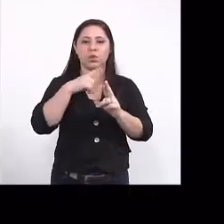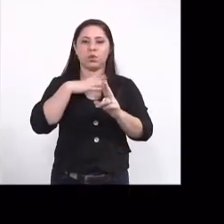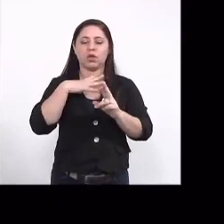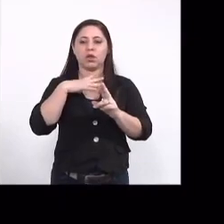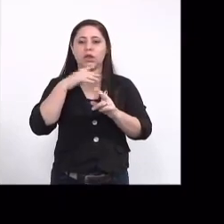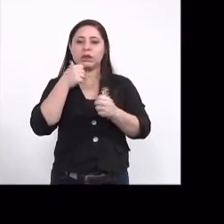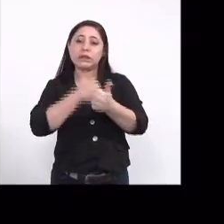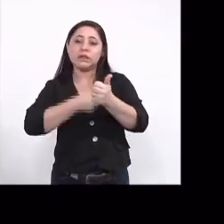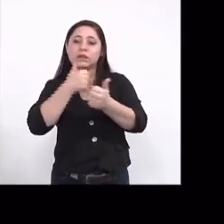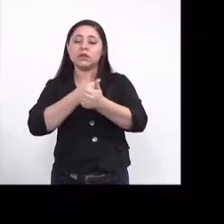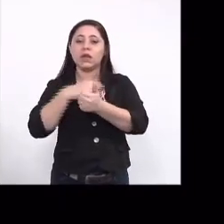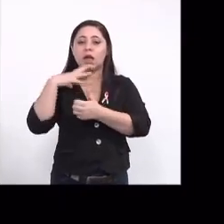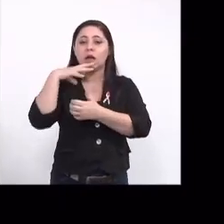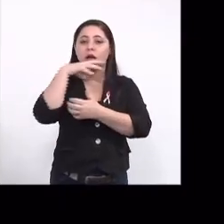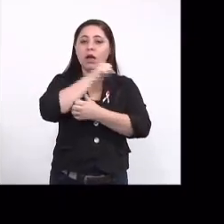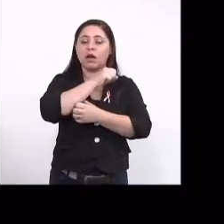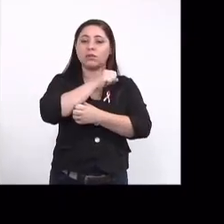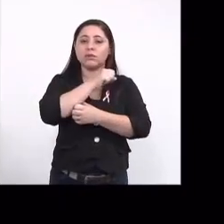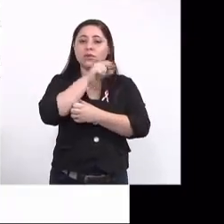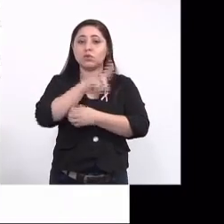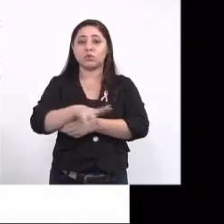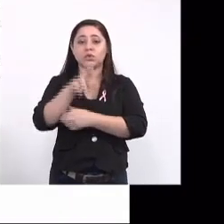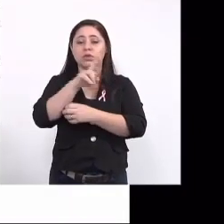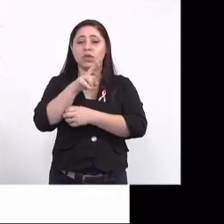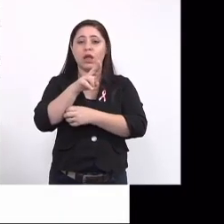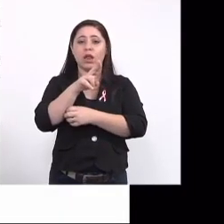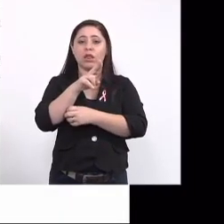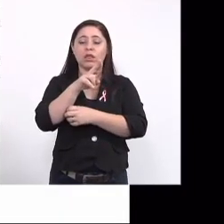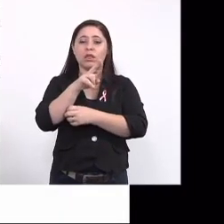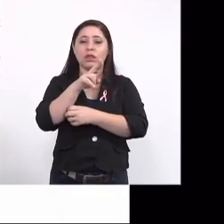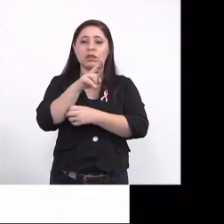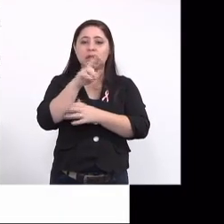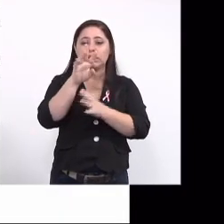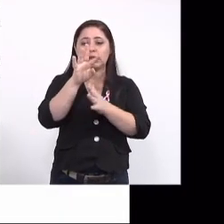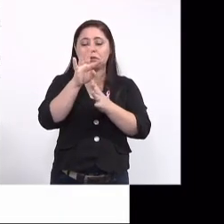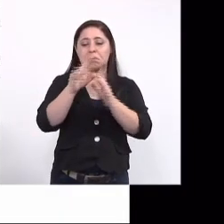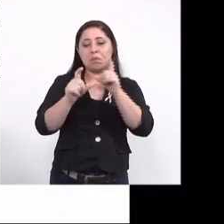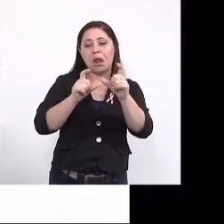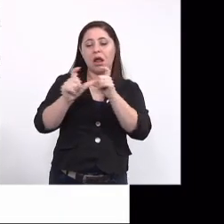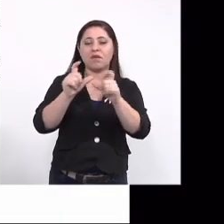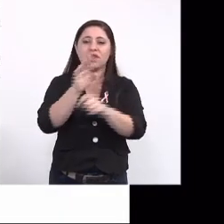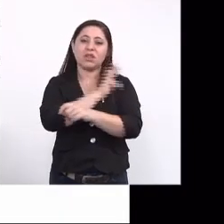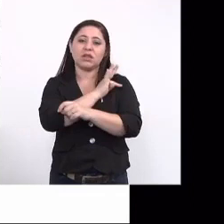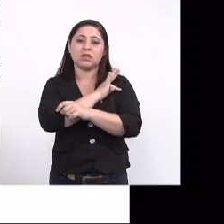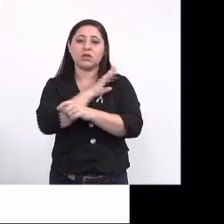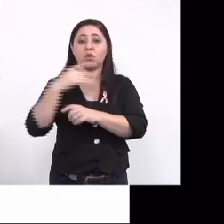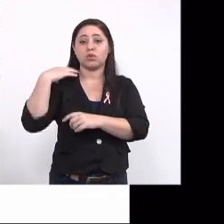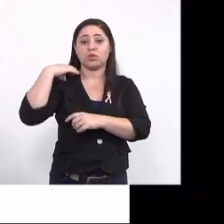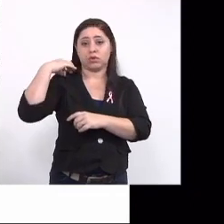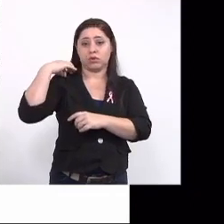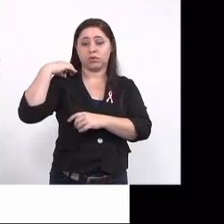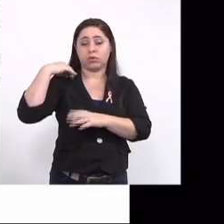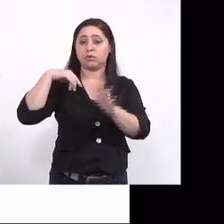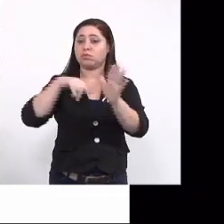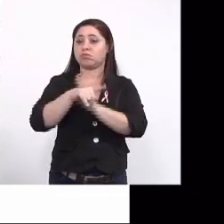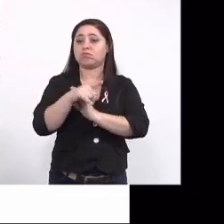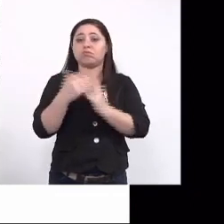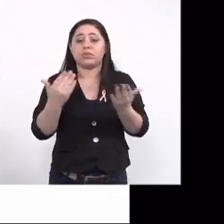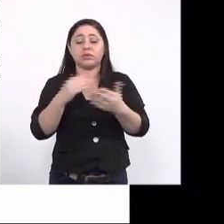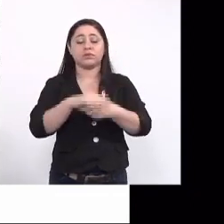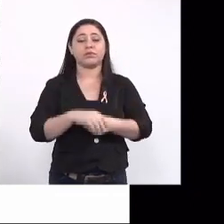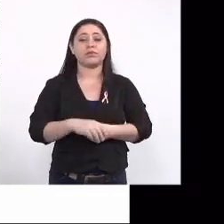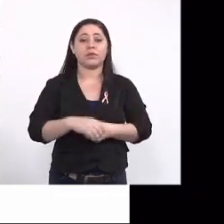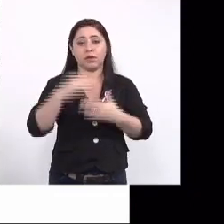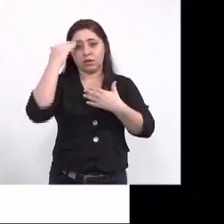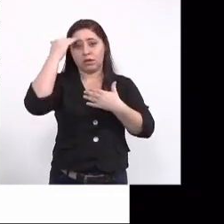breve e não usar termos técnicos possível e eu me coloco à disposição caso alguém tenha alguma pergunta